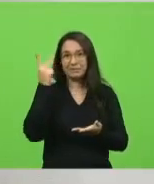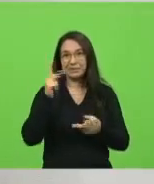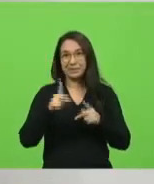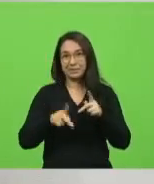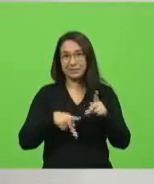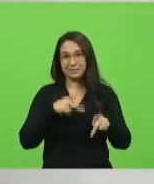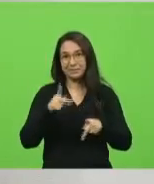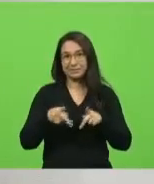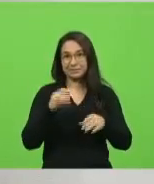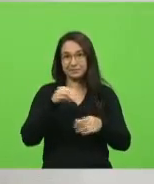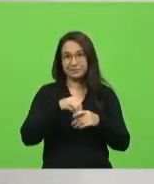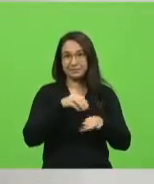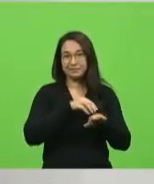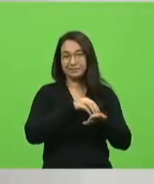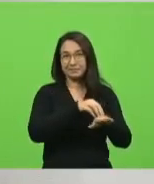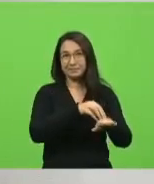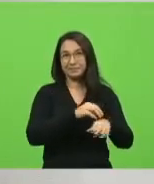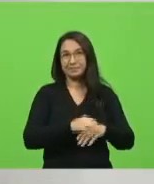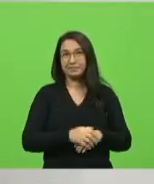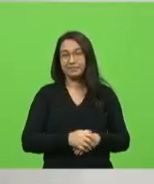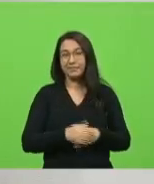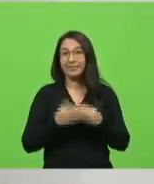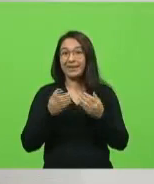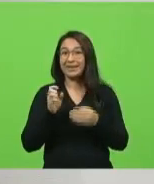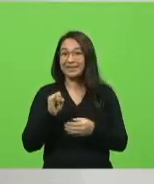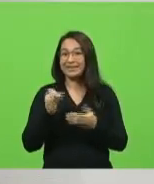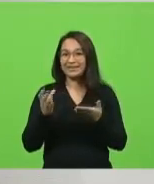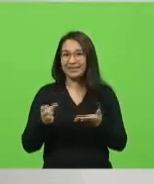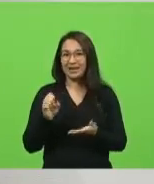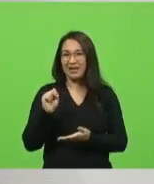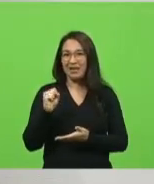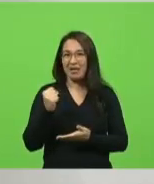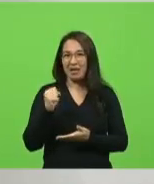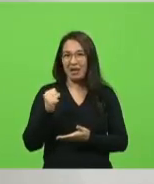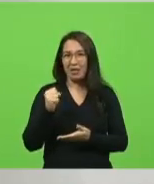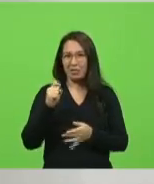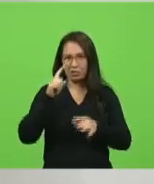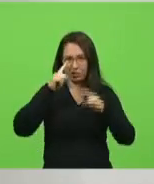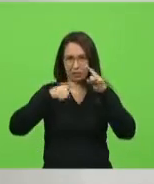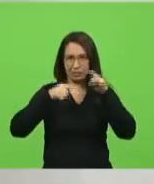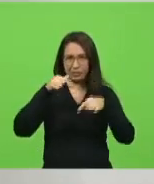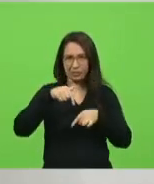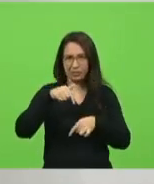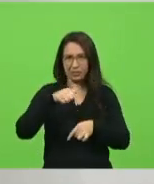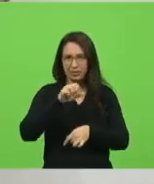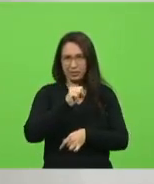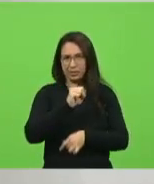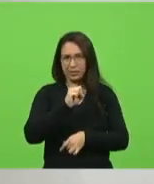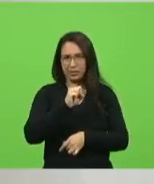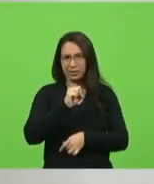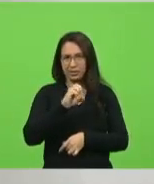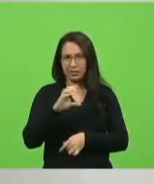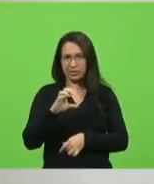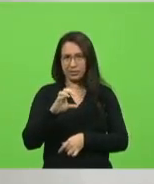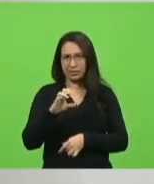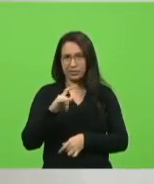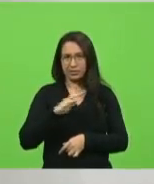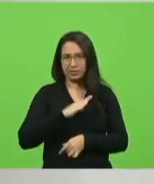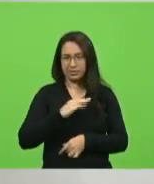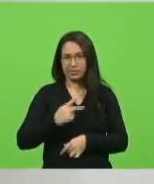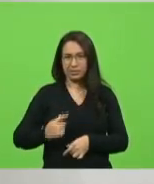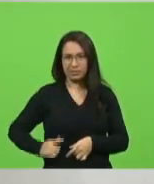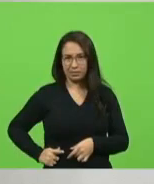Eu de verdade estou pensando se é uma criança de oito anos que está orientando essas atitudes do governo. Às vezes me dá essa impressão.